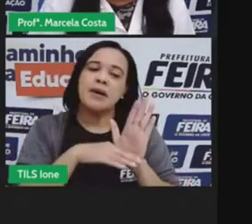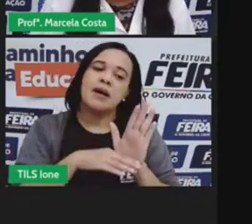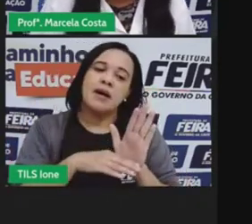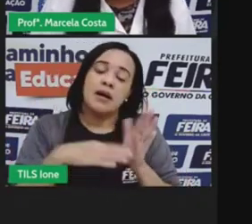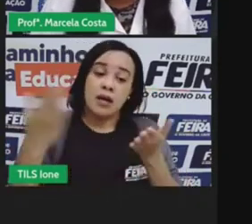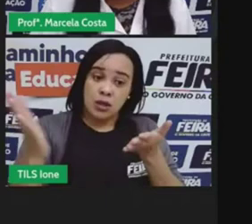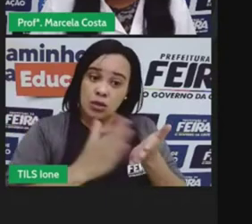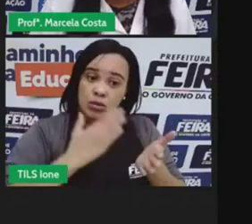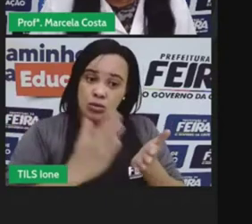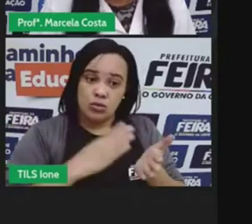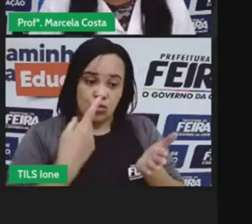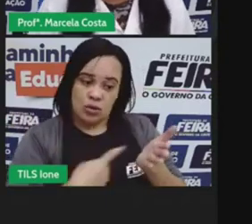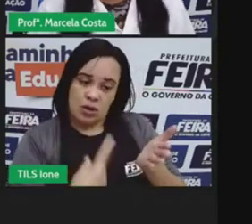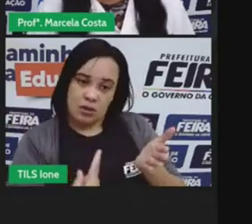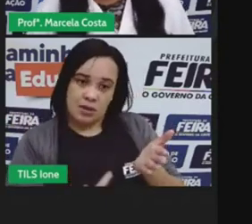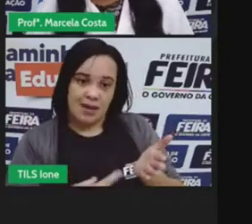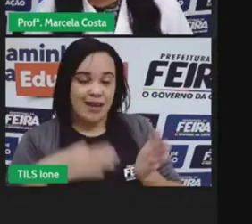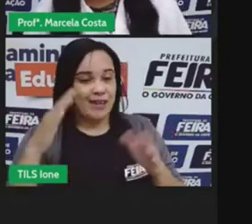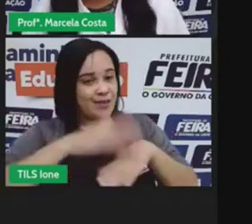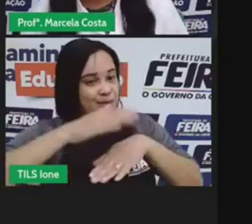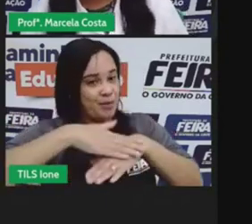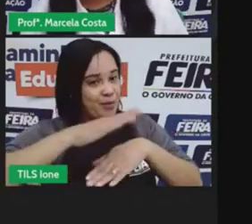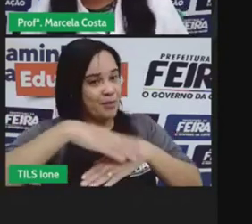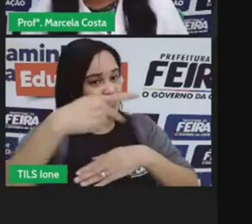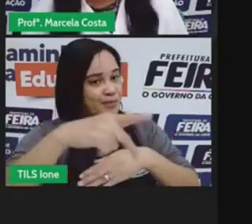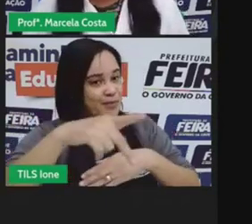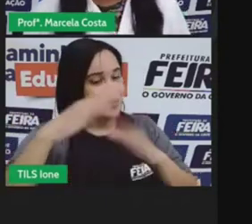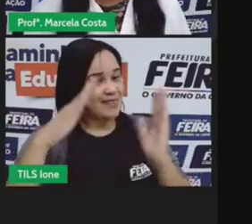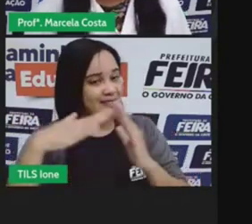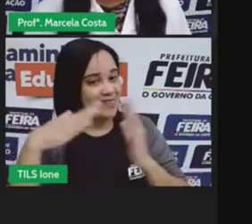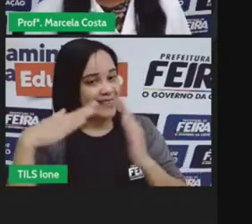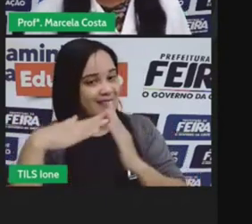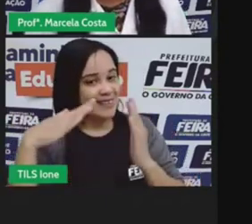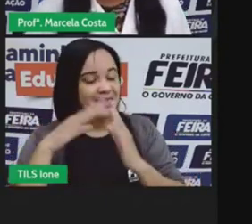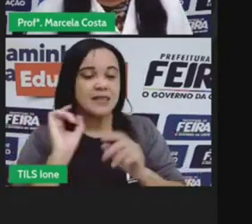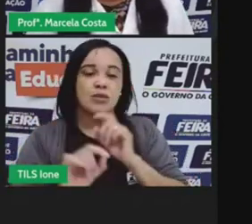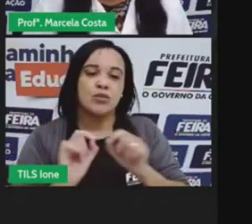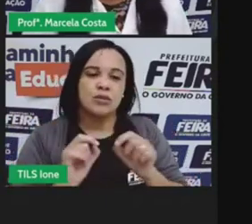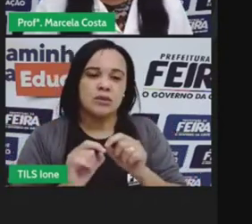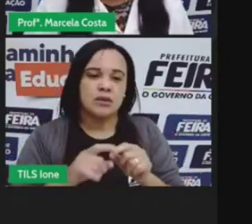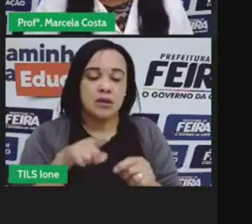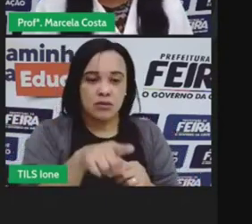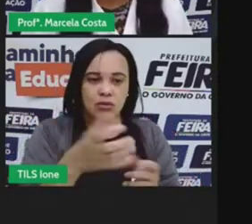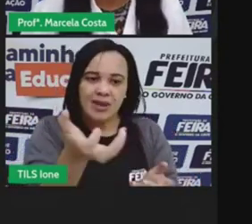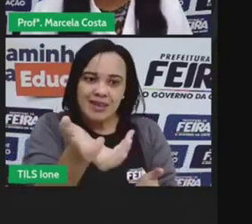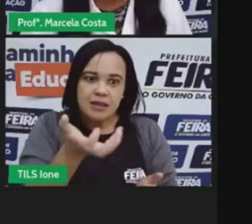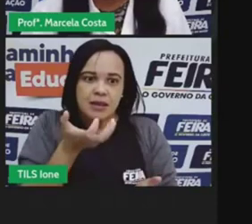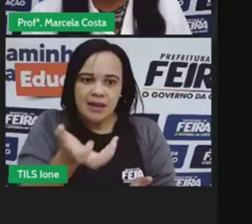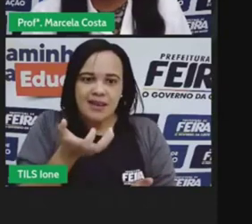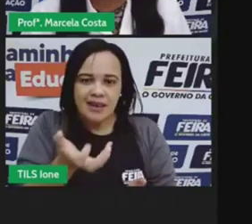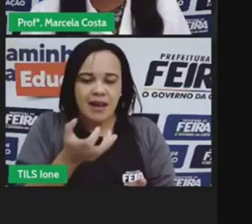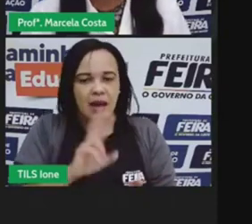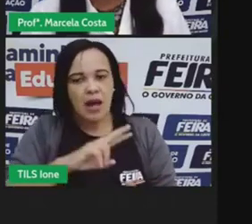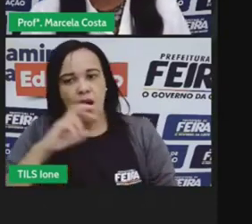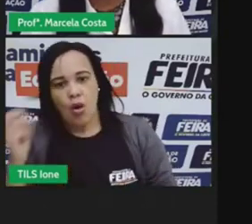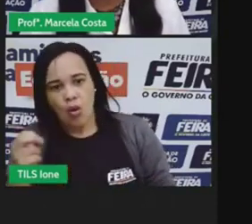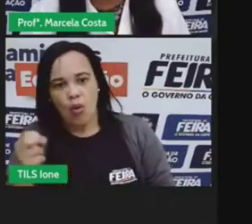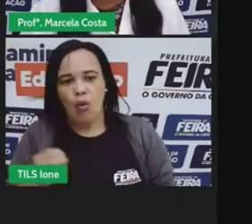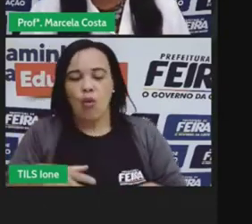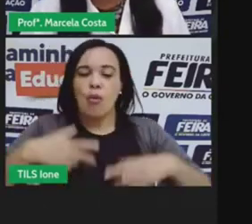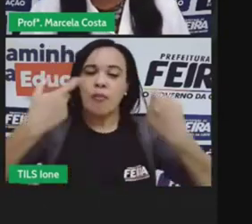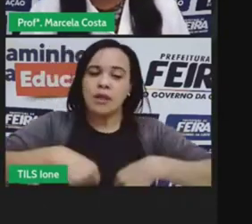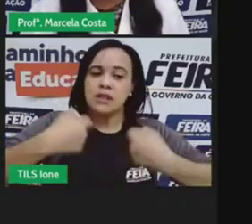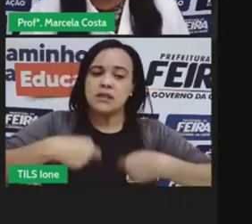é uma vontade e do que é uma necessidade do que do que você realmente precisa com